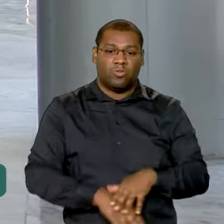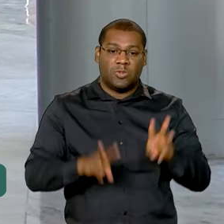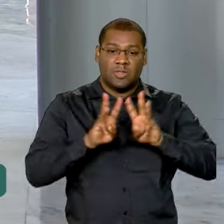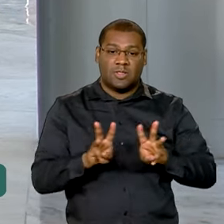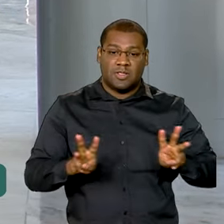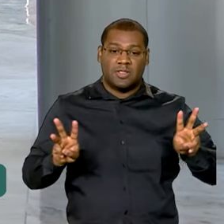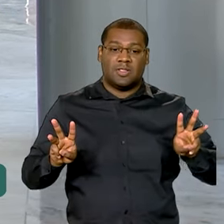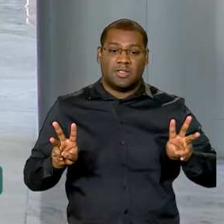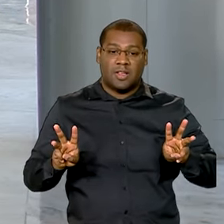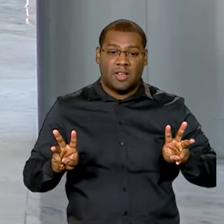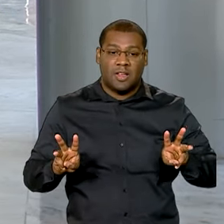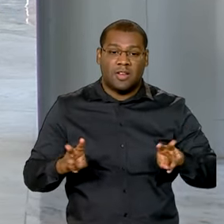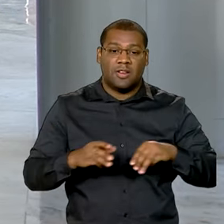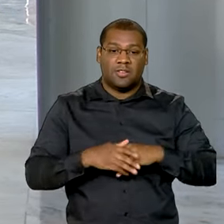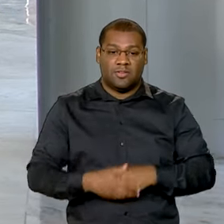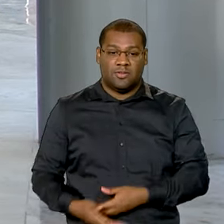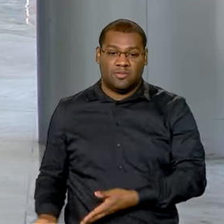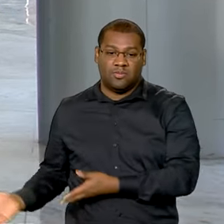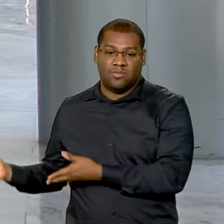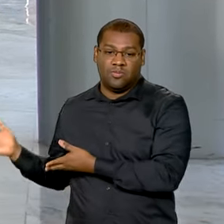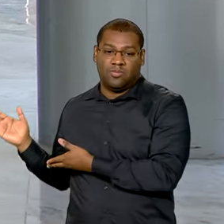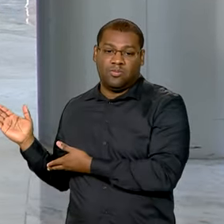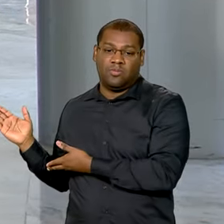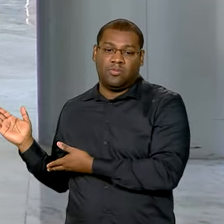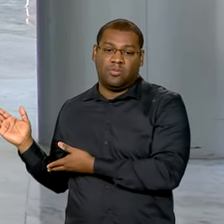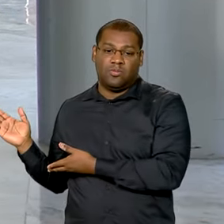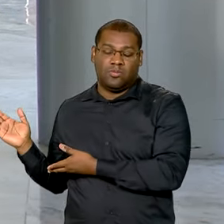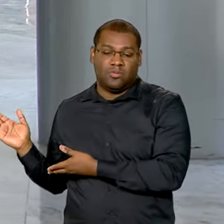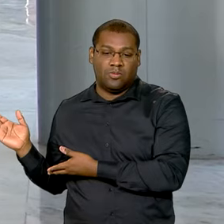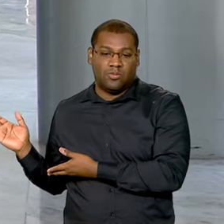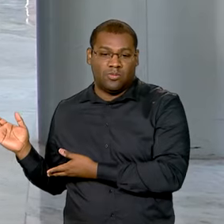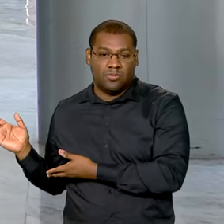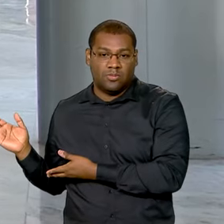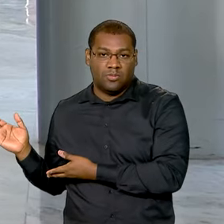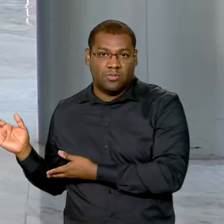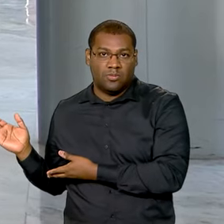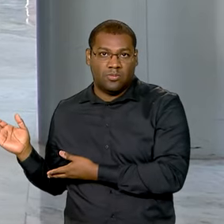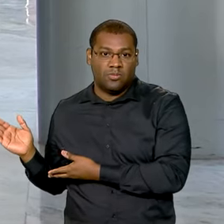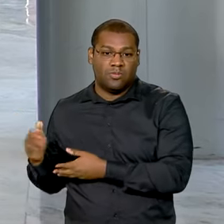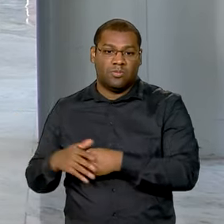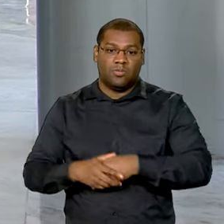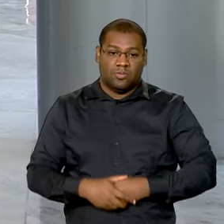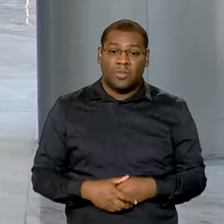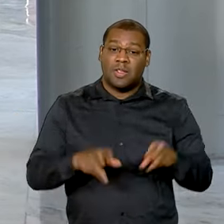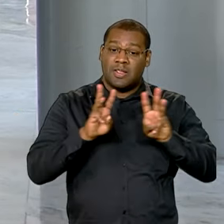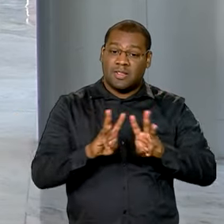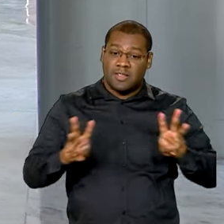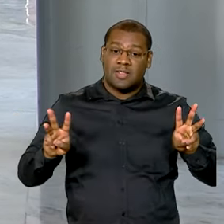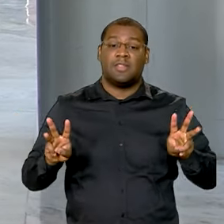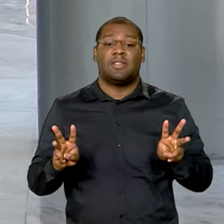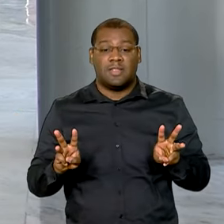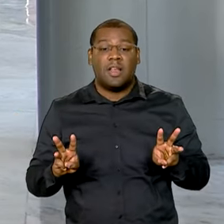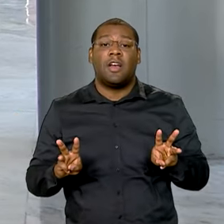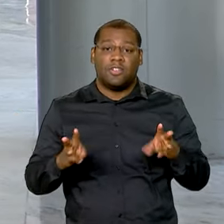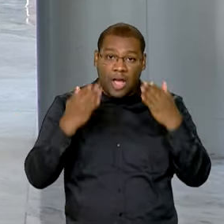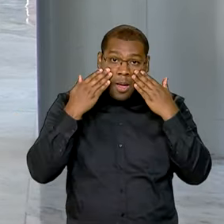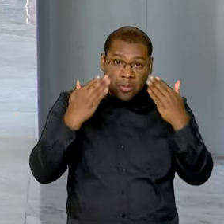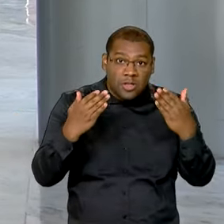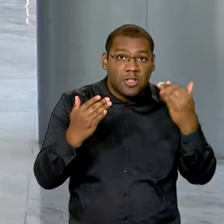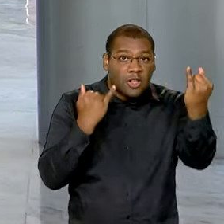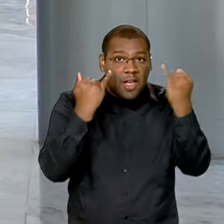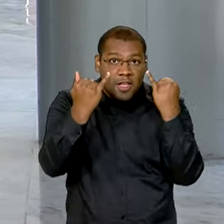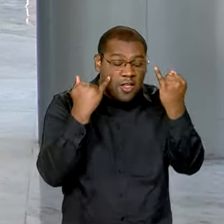brasilparticipativo.presidencia.gov.br. Esse portal reúne iniciativas e apresenta dados